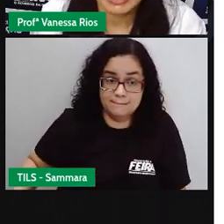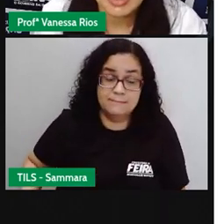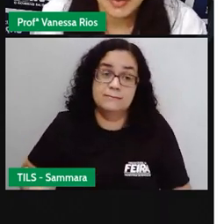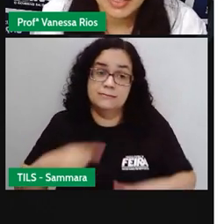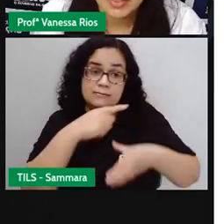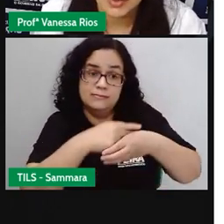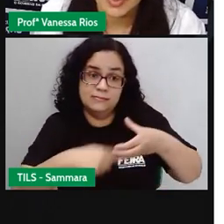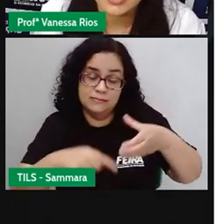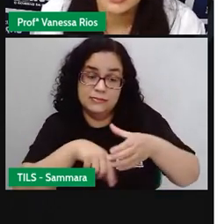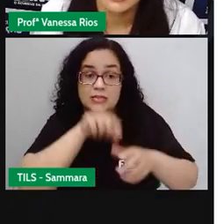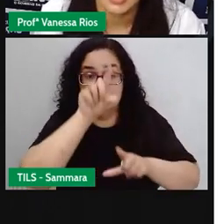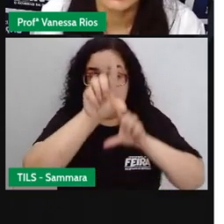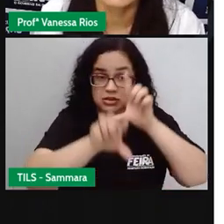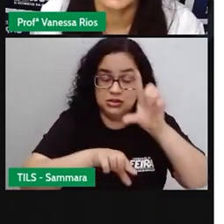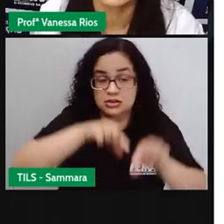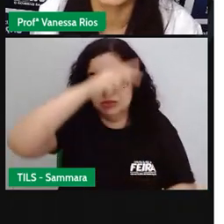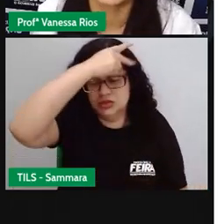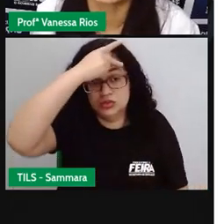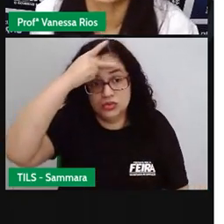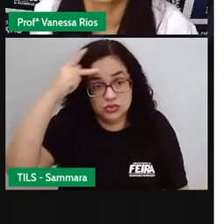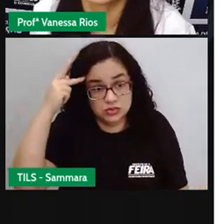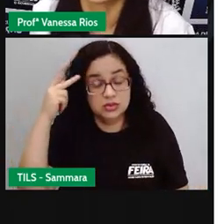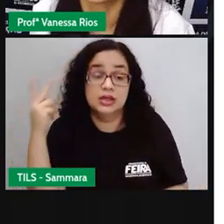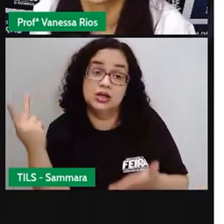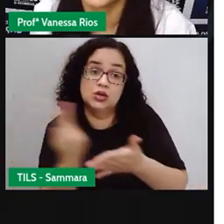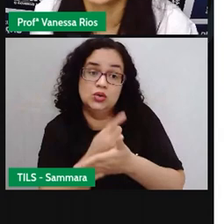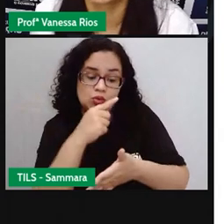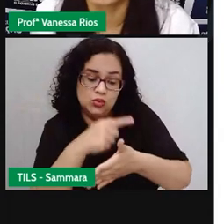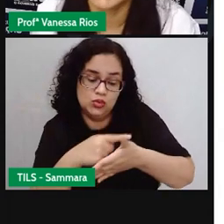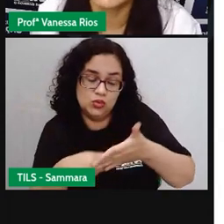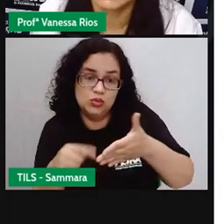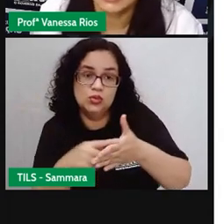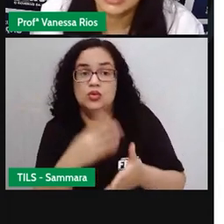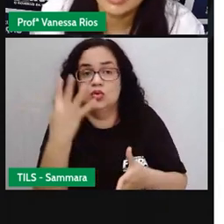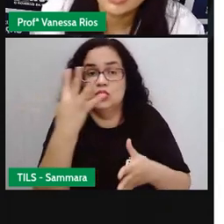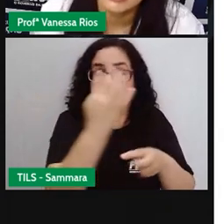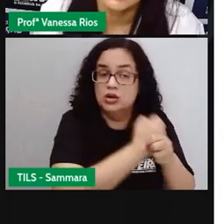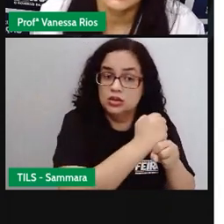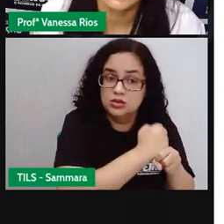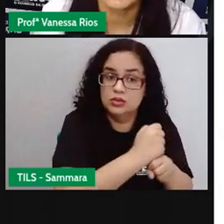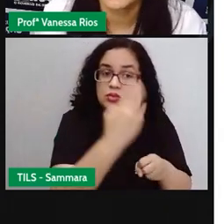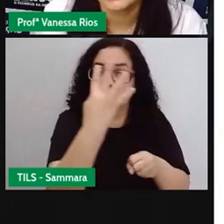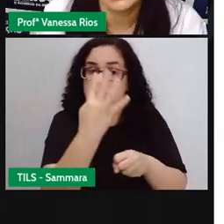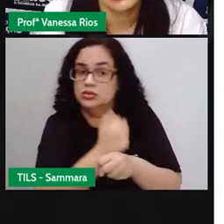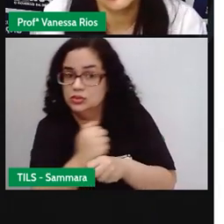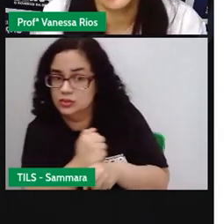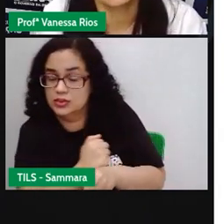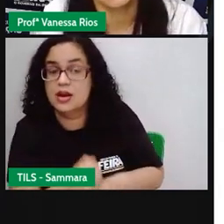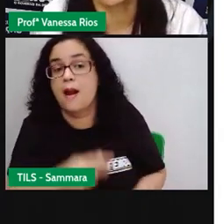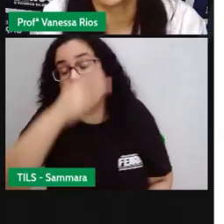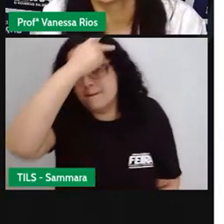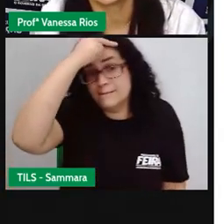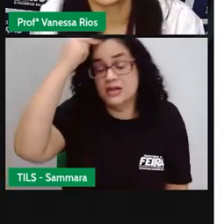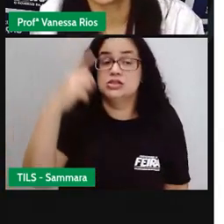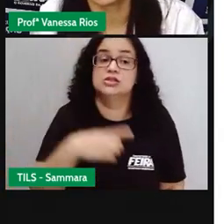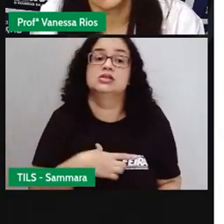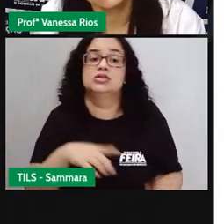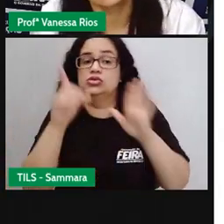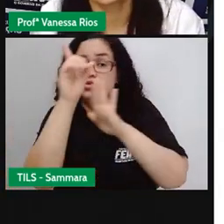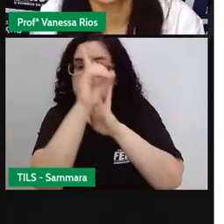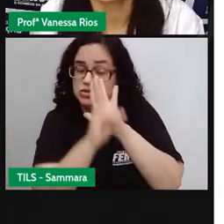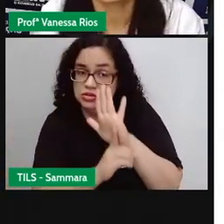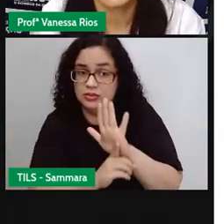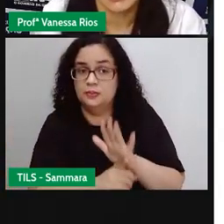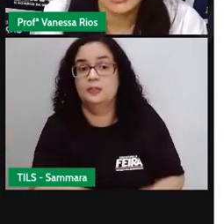eleito pelas pessoas, acontece uma eleição aí de quatro em quatro anos, e as pessoas que têm direito ao voto, elas